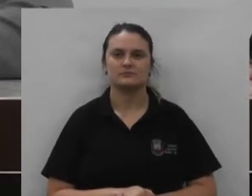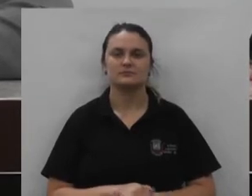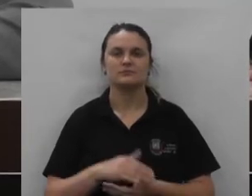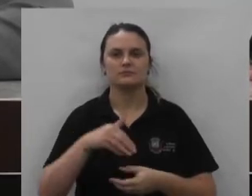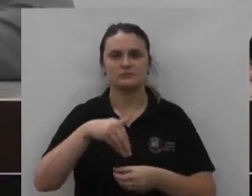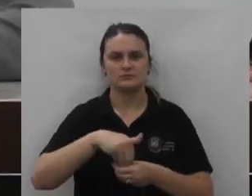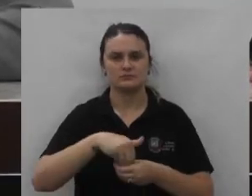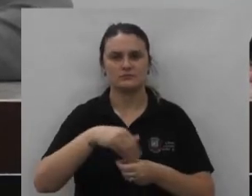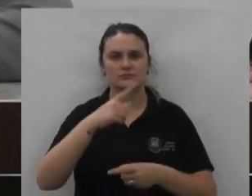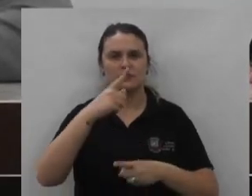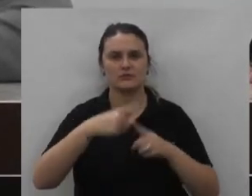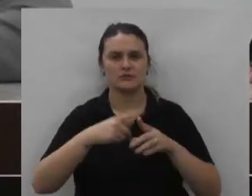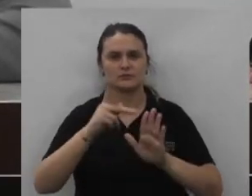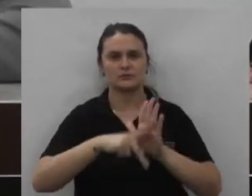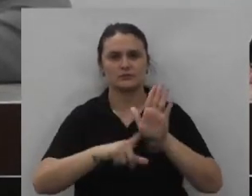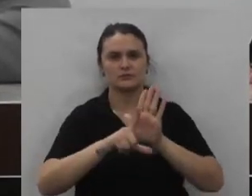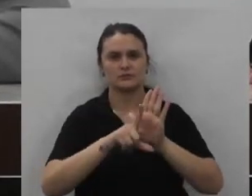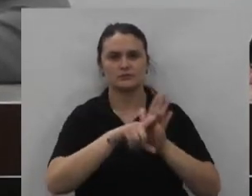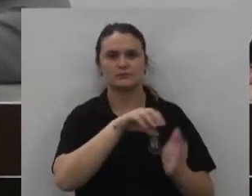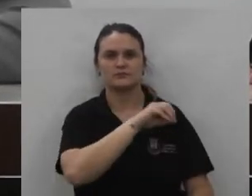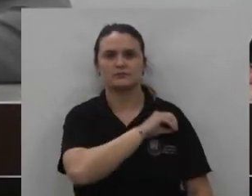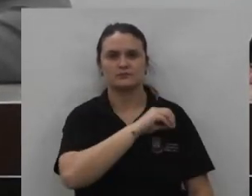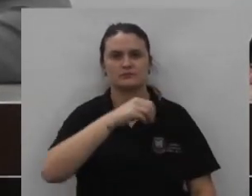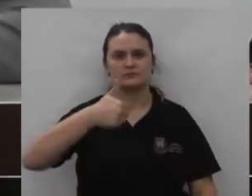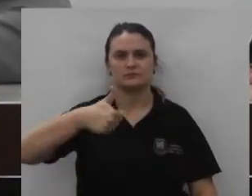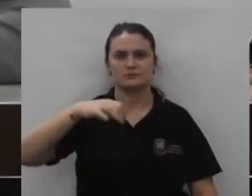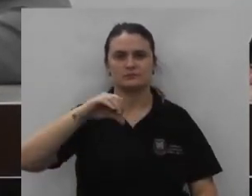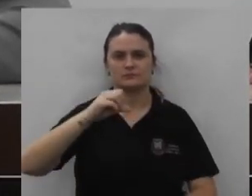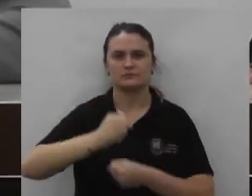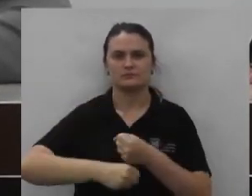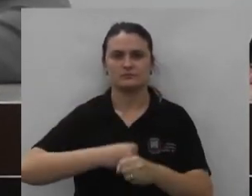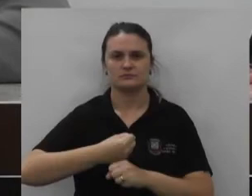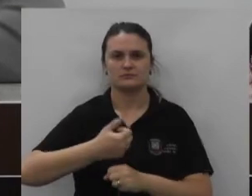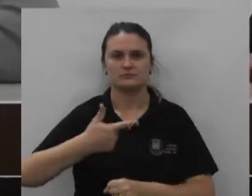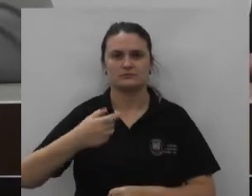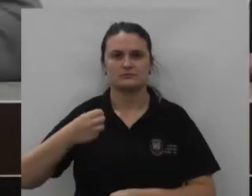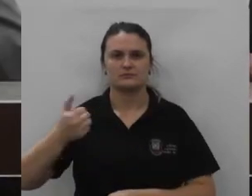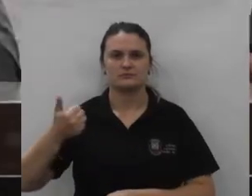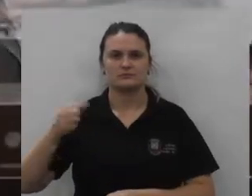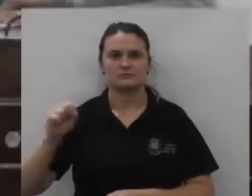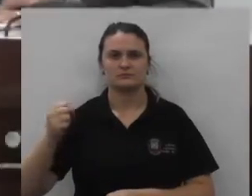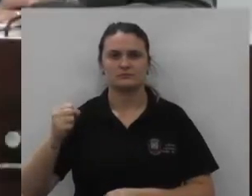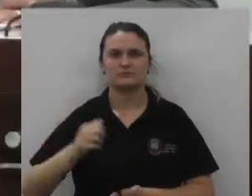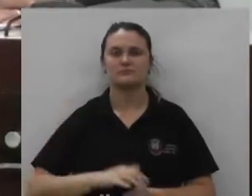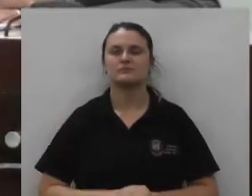a votação única do projeto de lei ordinária número 19 de 2018